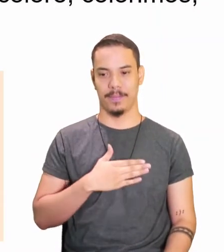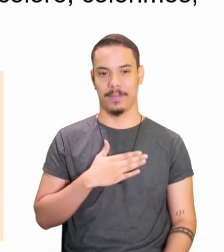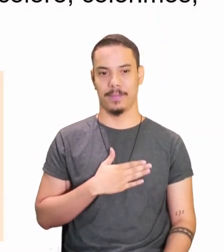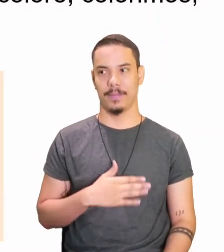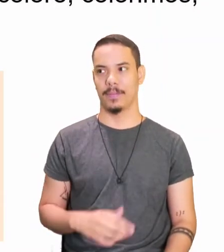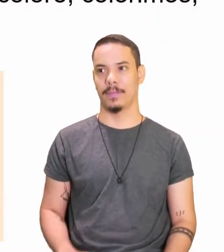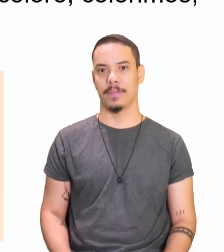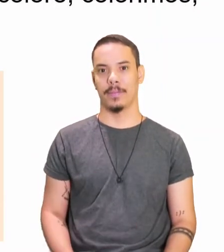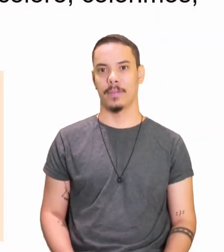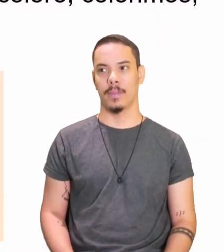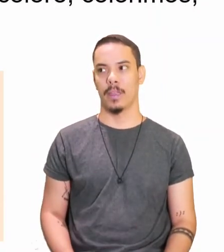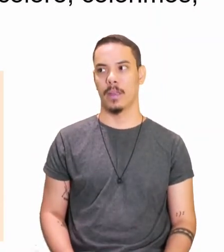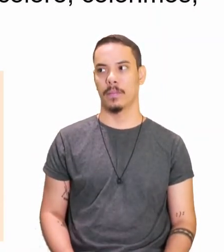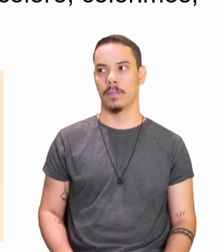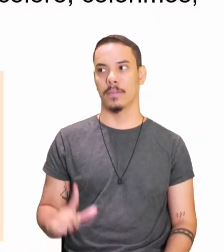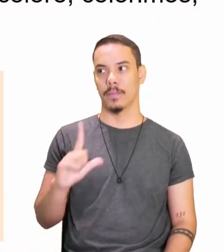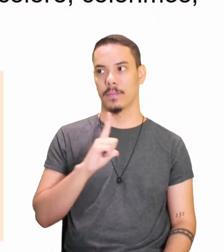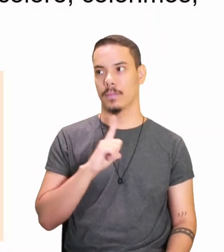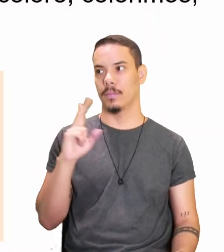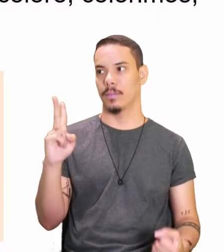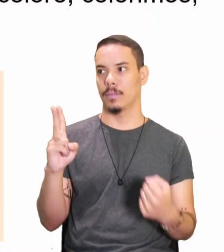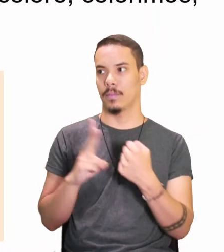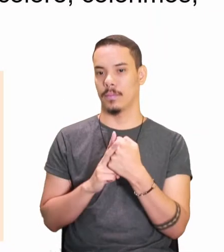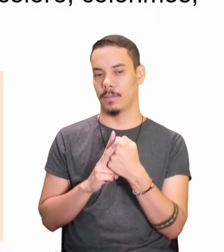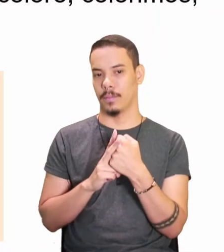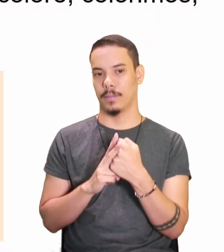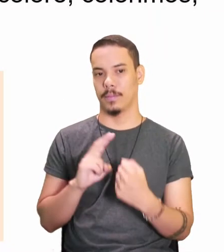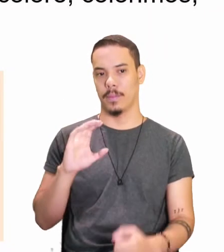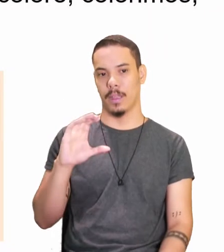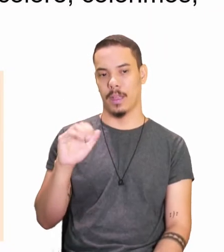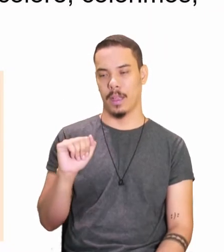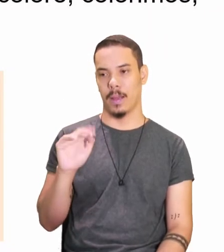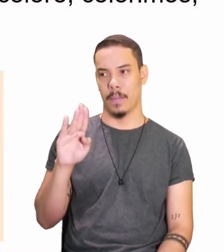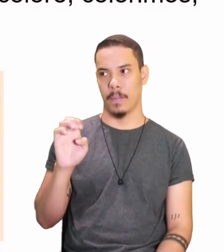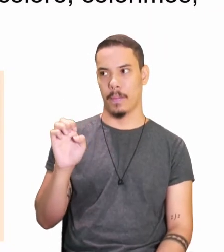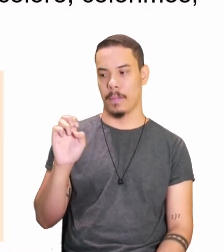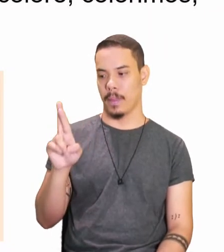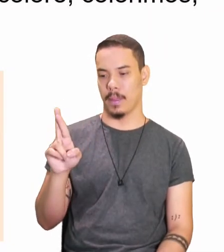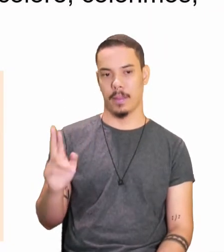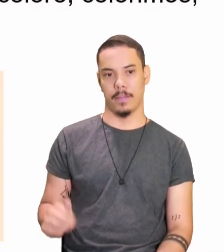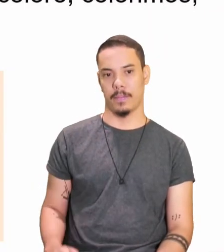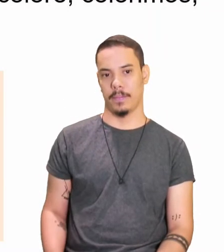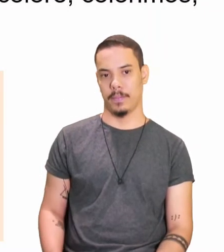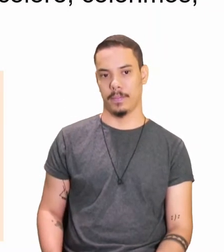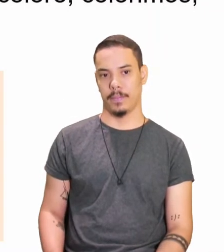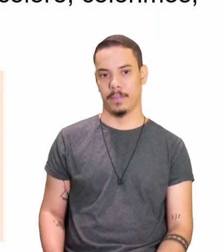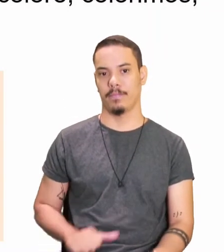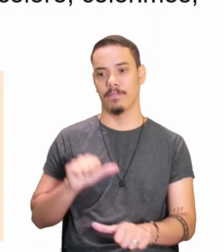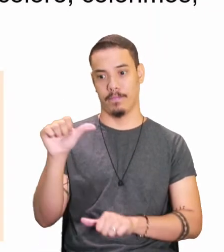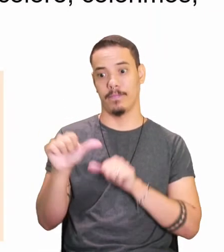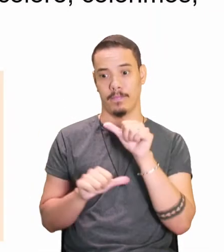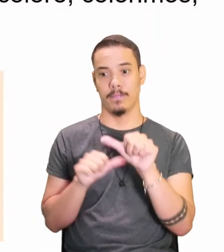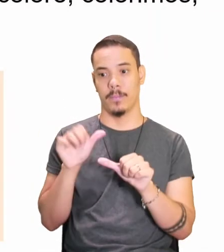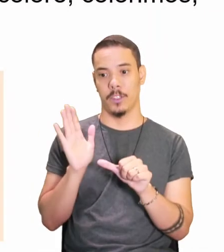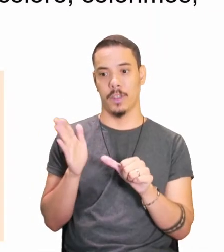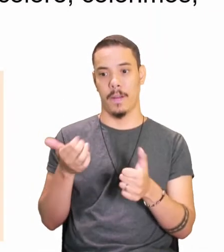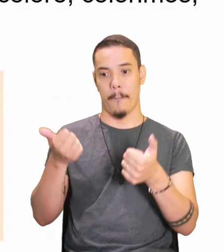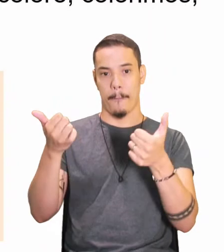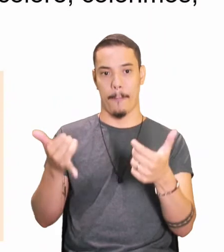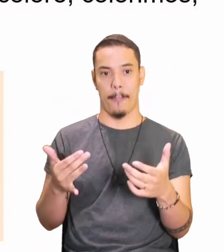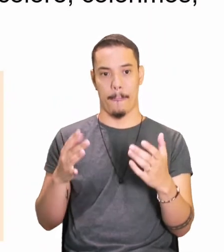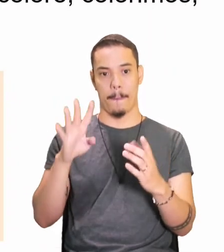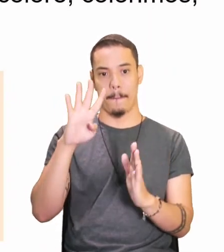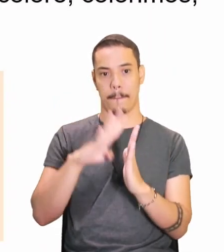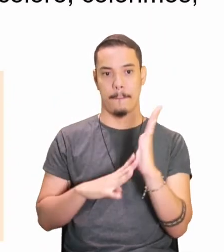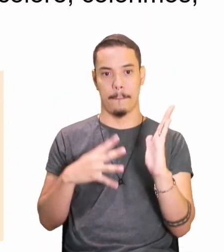Então, vamos lá, eu tenho o verbo, caber, é o verbo, olha só, irregular, já tá dizendo aqui na tabelinha